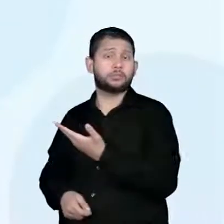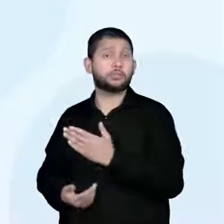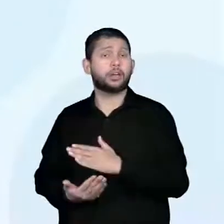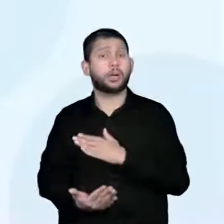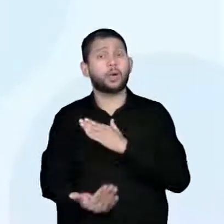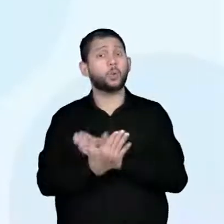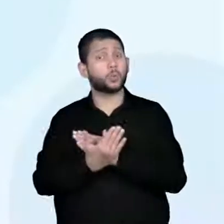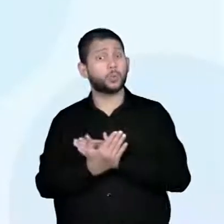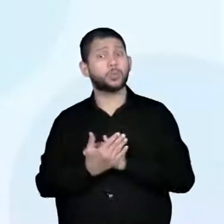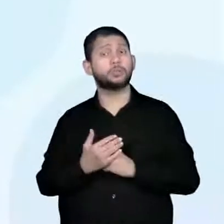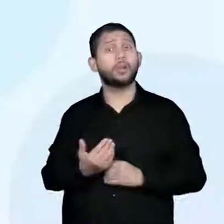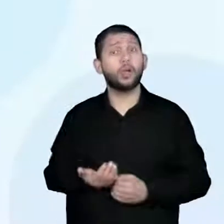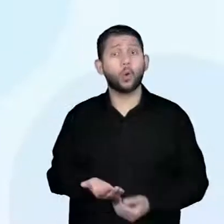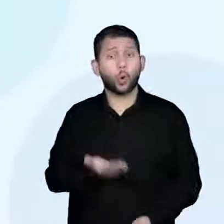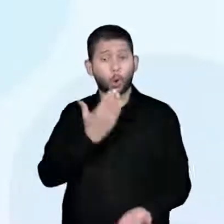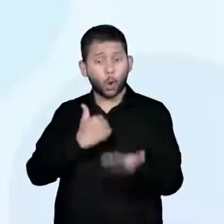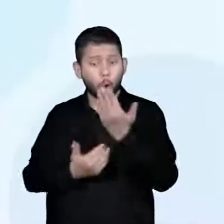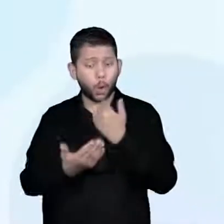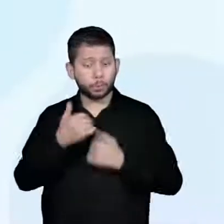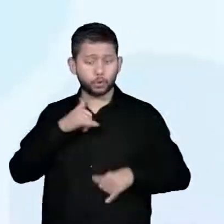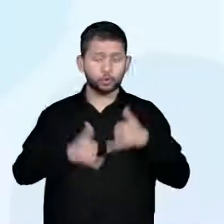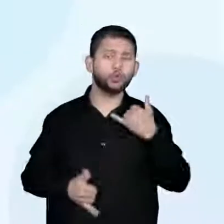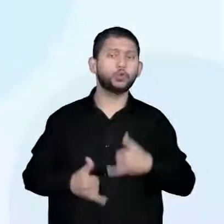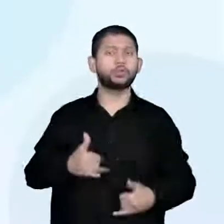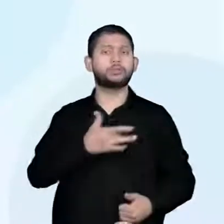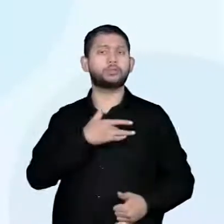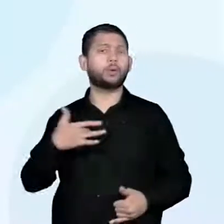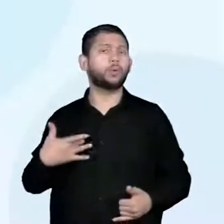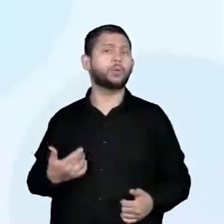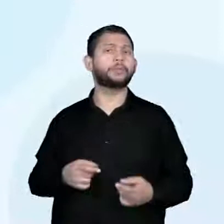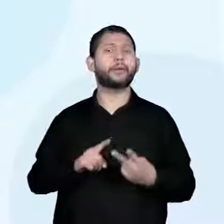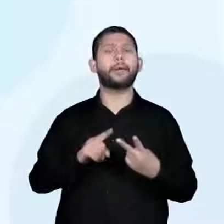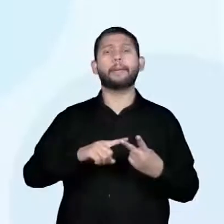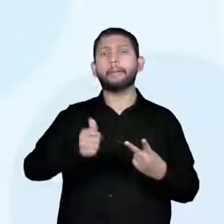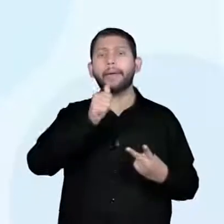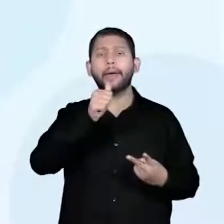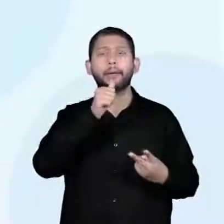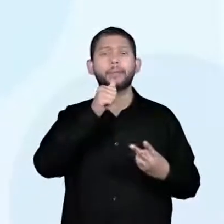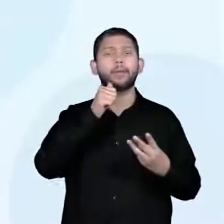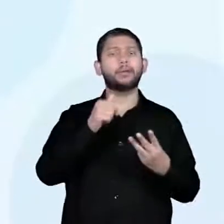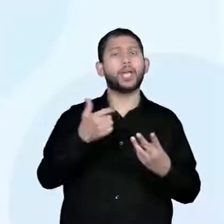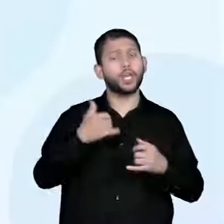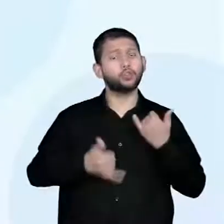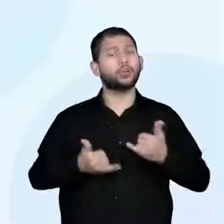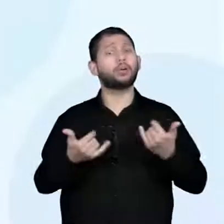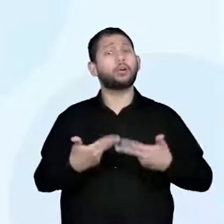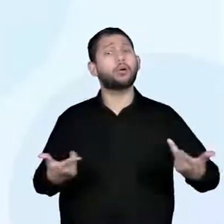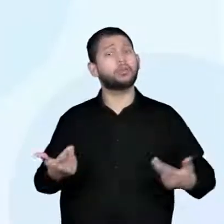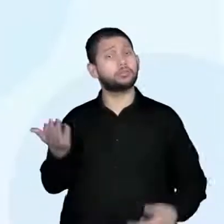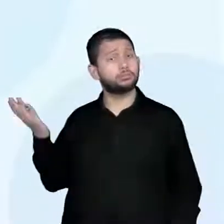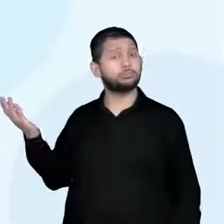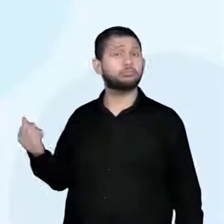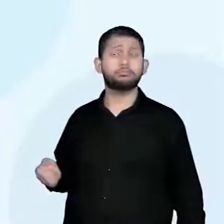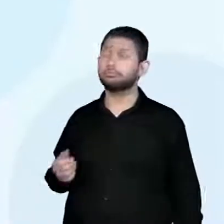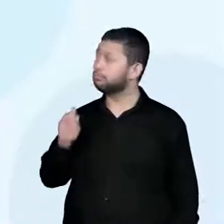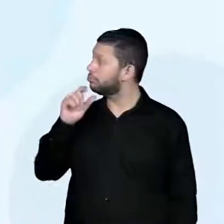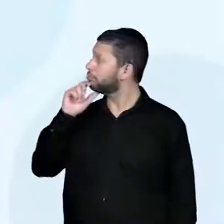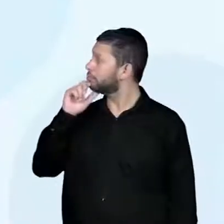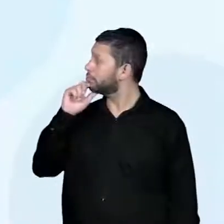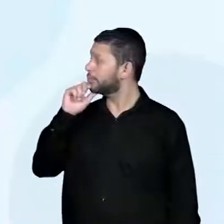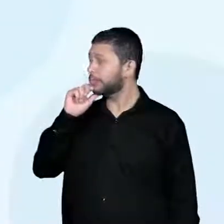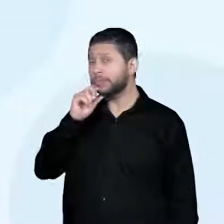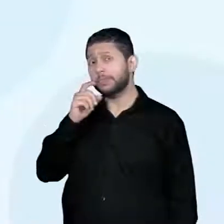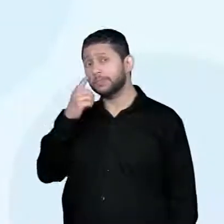de obter alimentos, bebidas, fibra e energia. E a gente tem aí uma